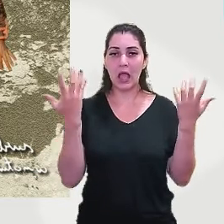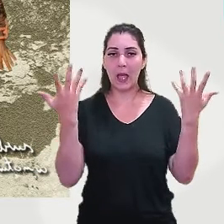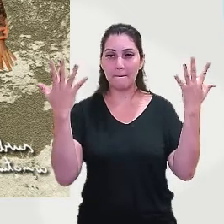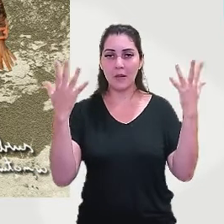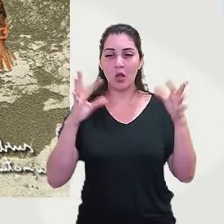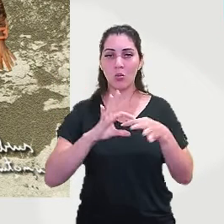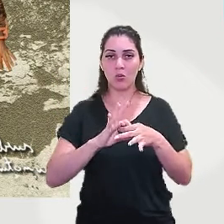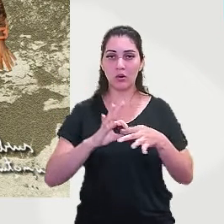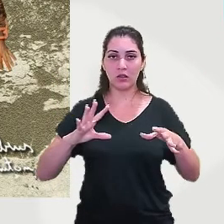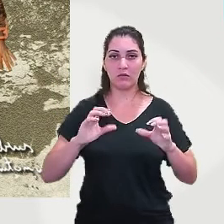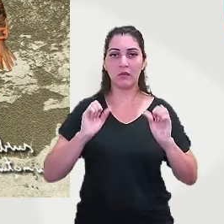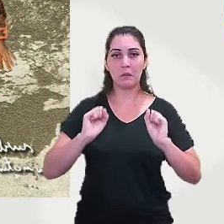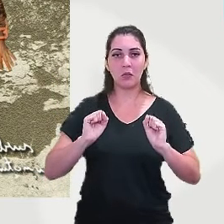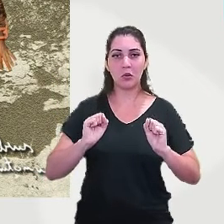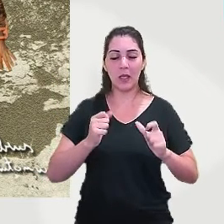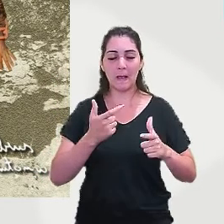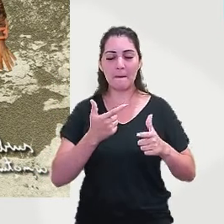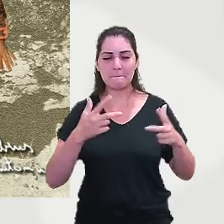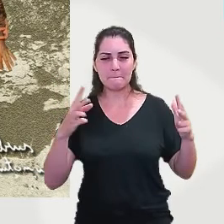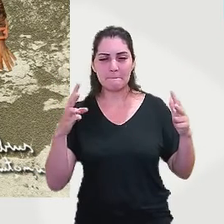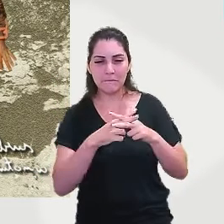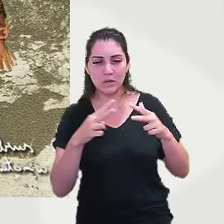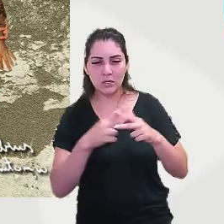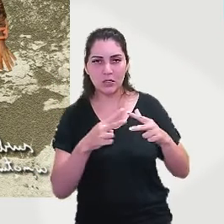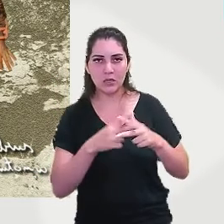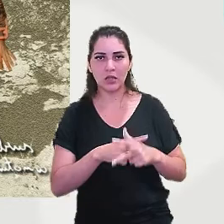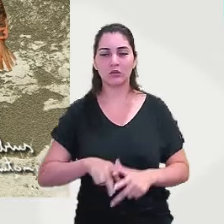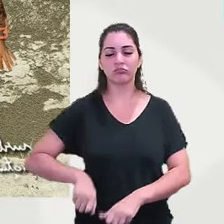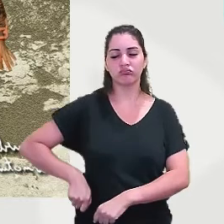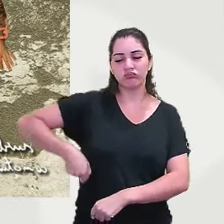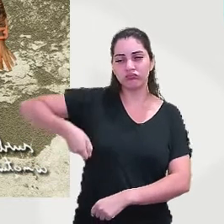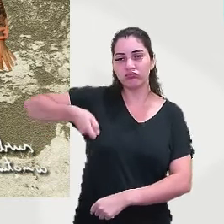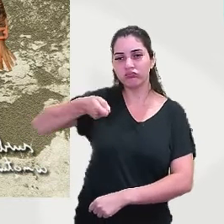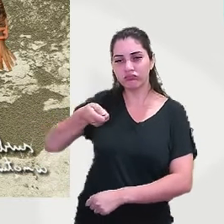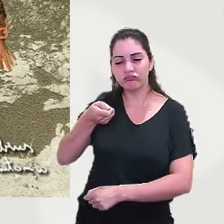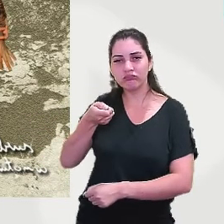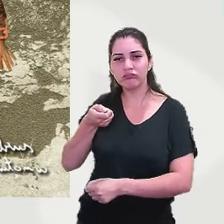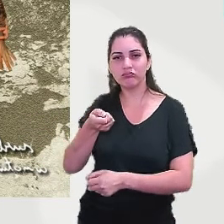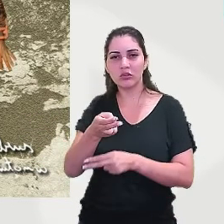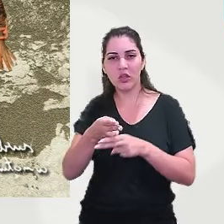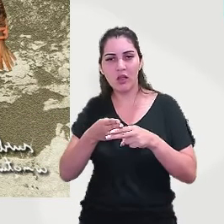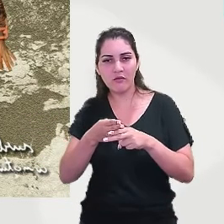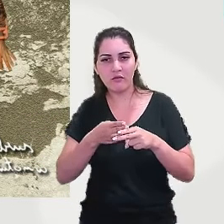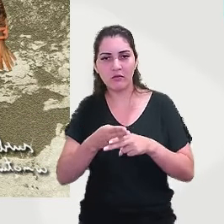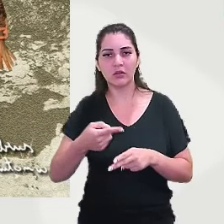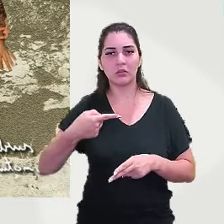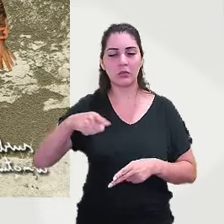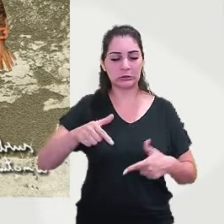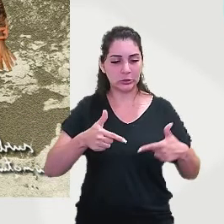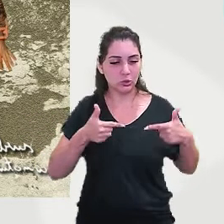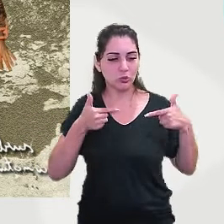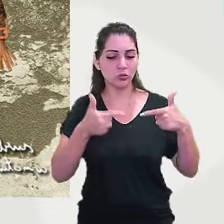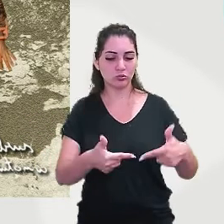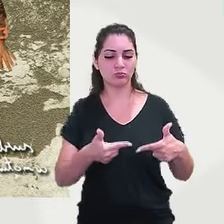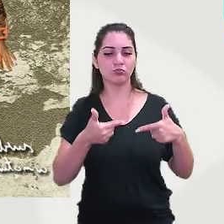Para quê? Para poder brigar, para poder erguer suas facas, para poder ir à luta.